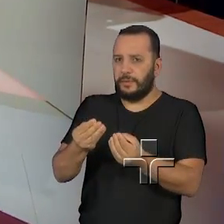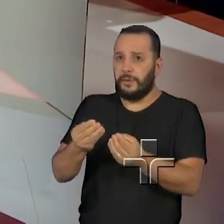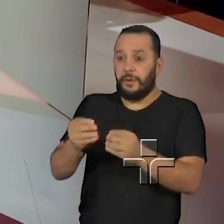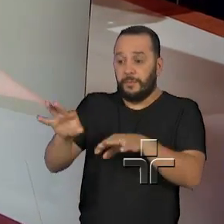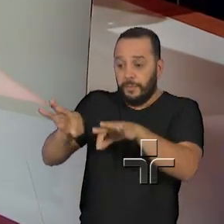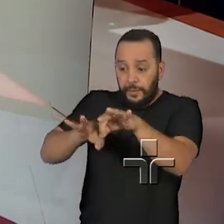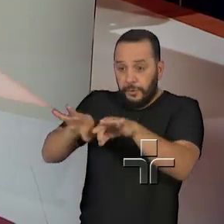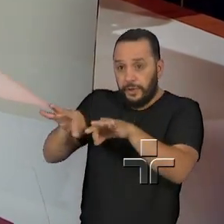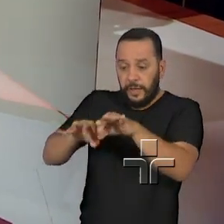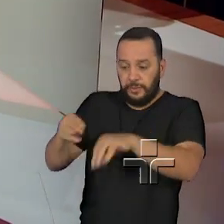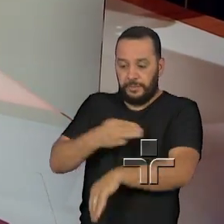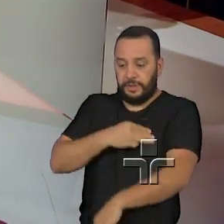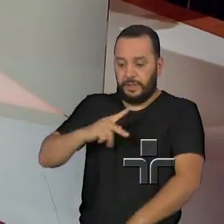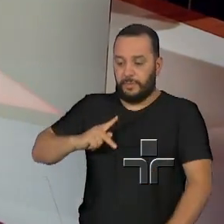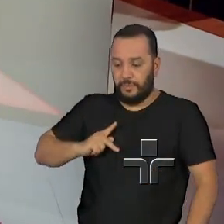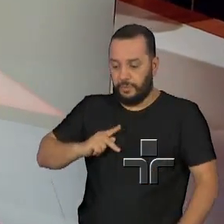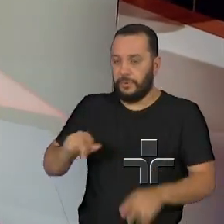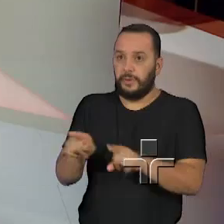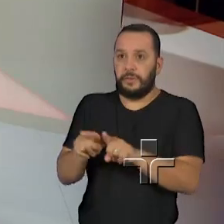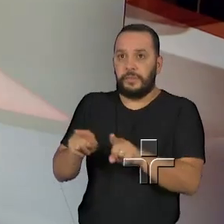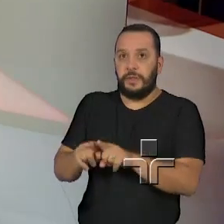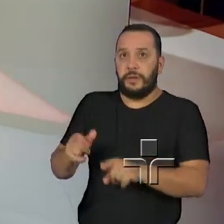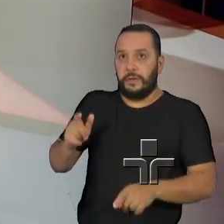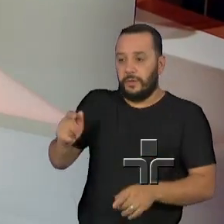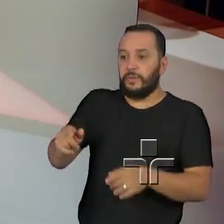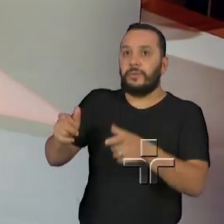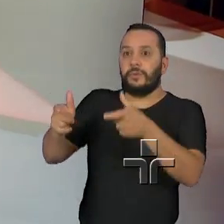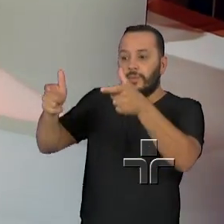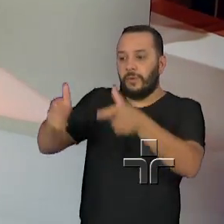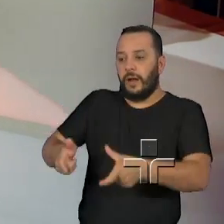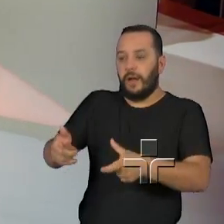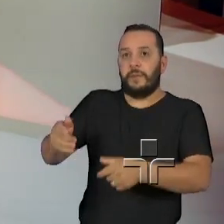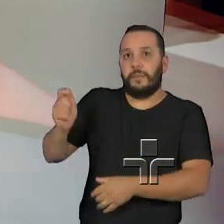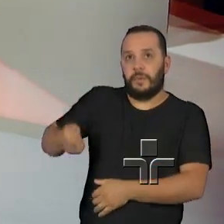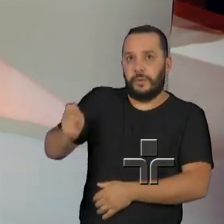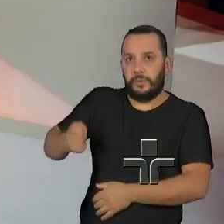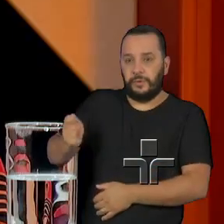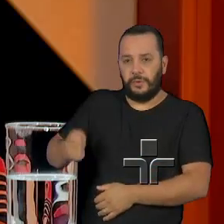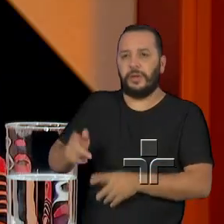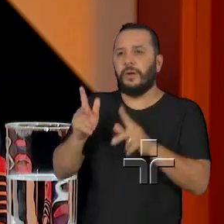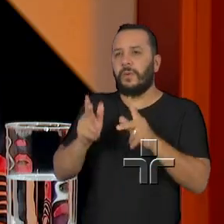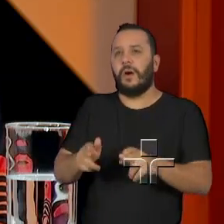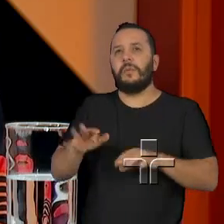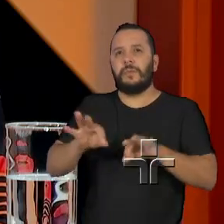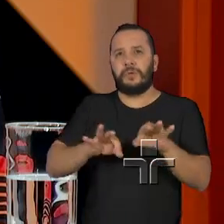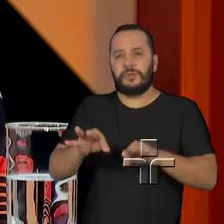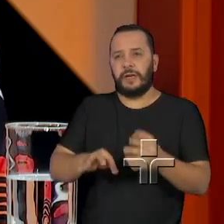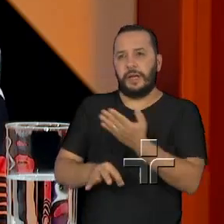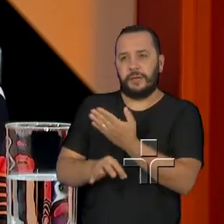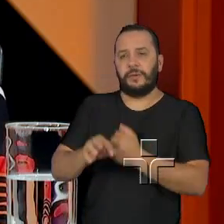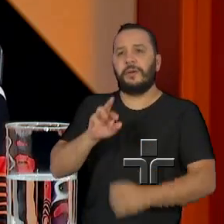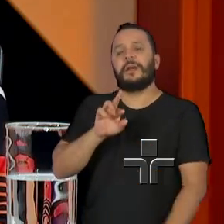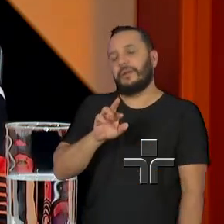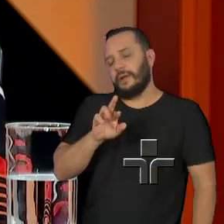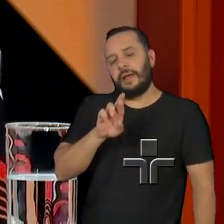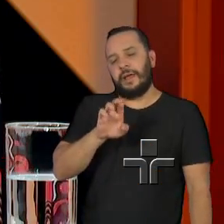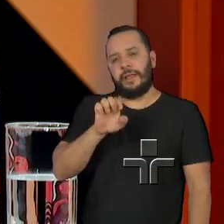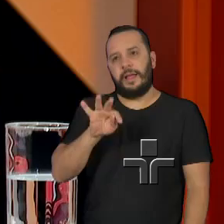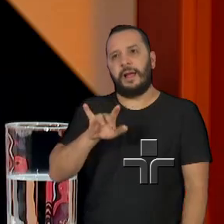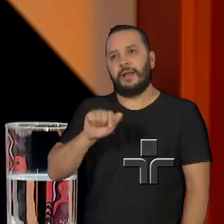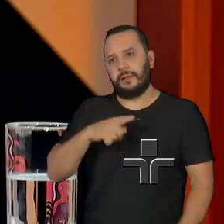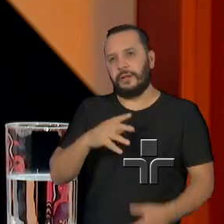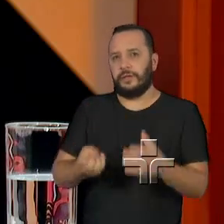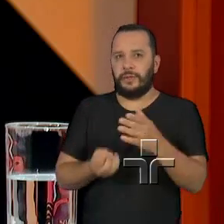projetos do Ministério Público das Promotorias, como esse projeto maravilhoso desenvolvido pela Renata e Jacarei, que é o Inova, uma ferramenta